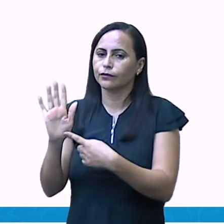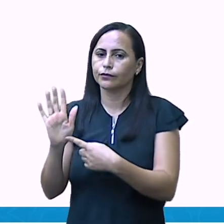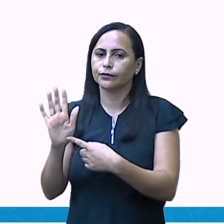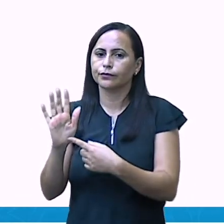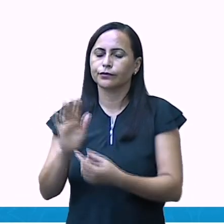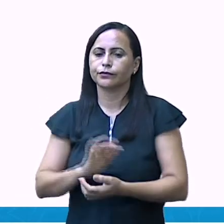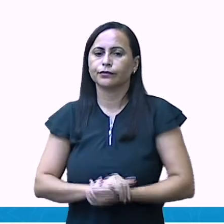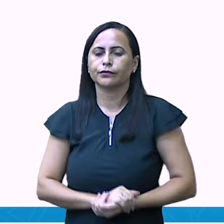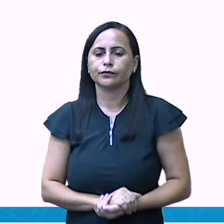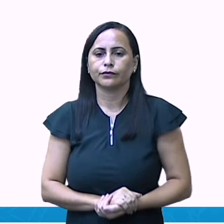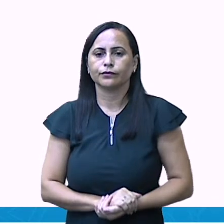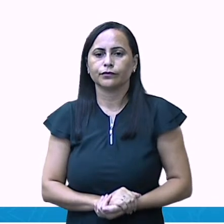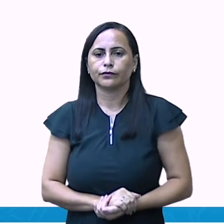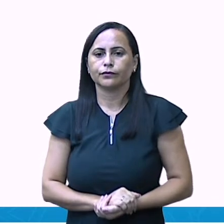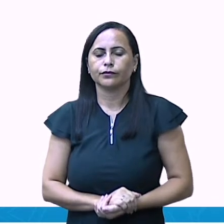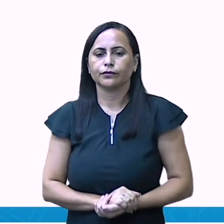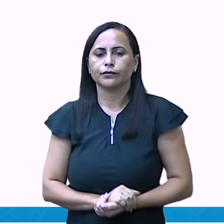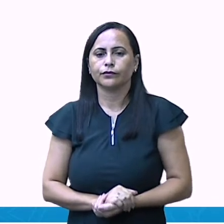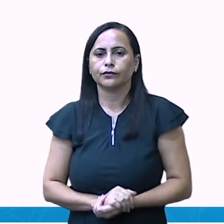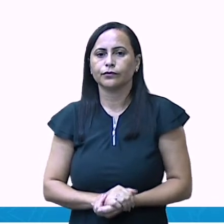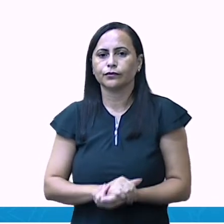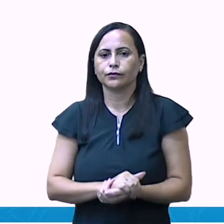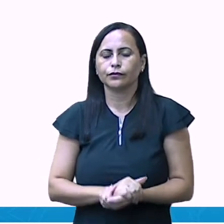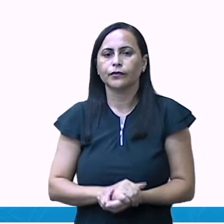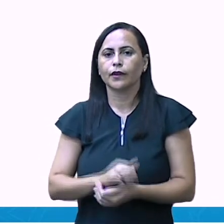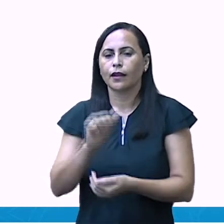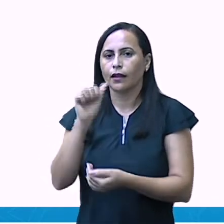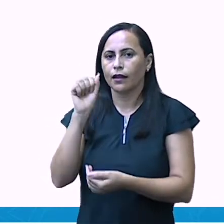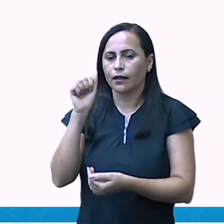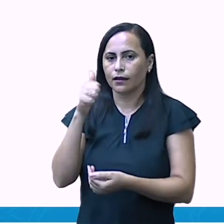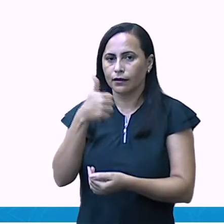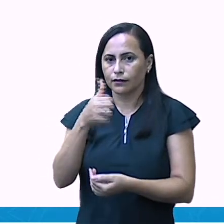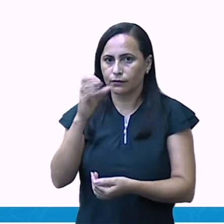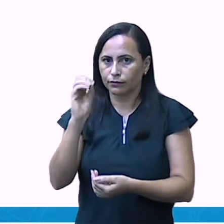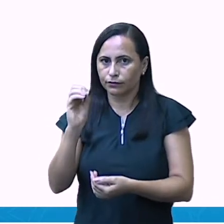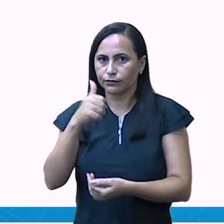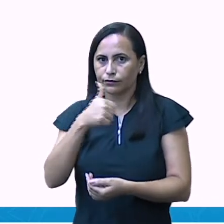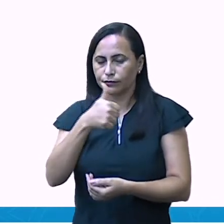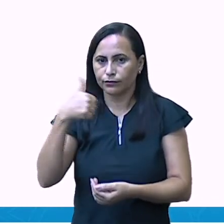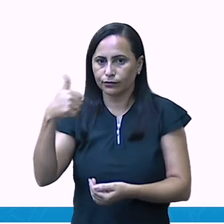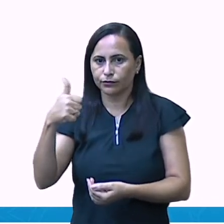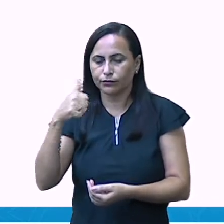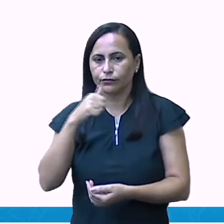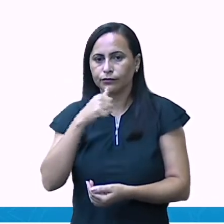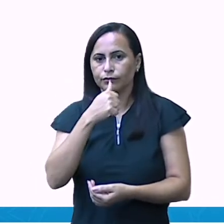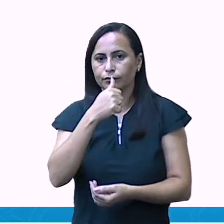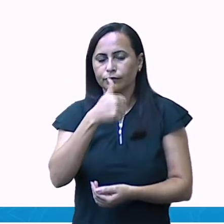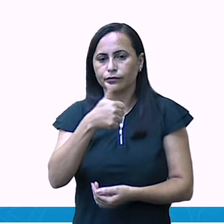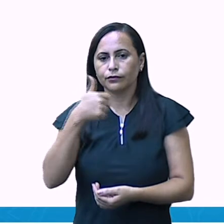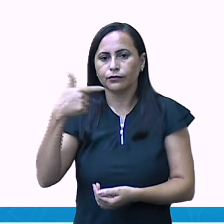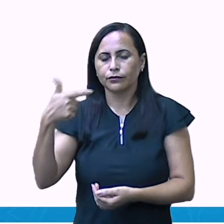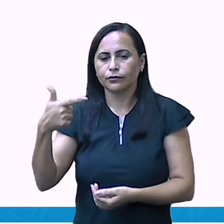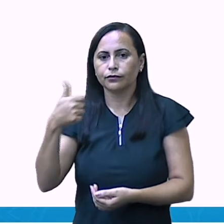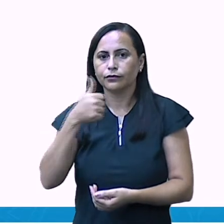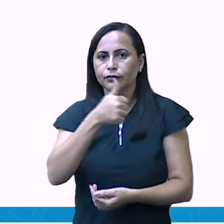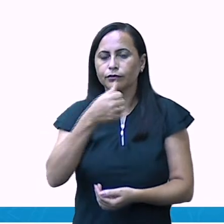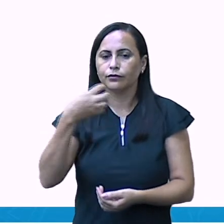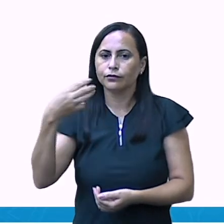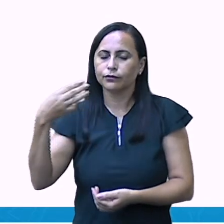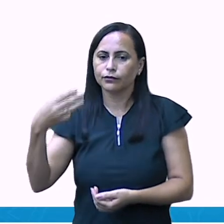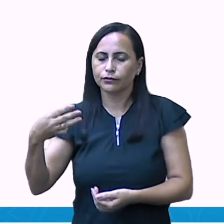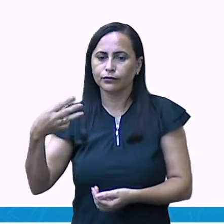dourado? Dez, onze, doze, treze.